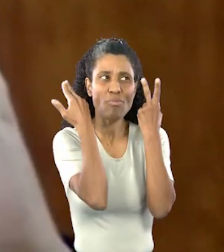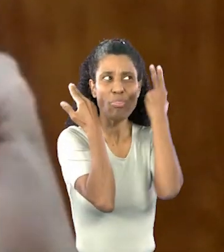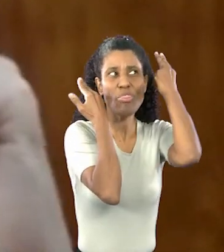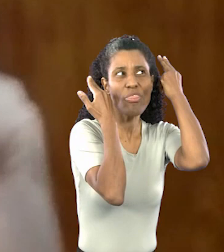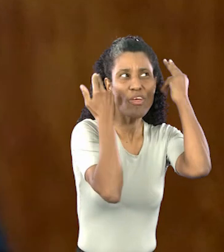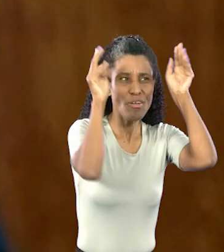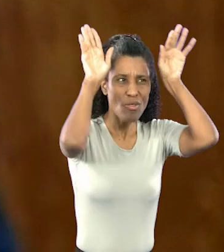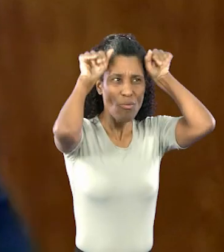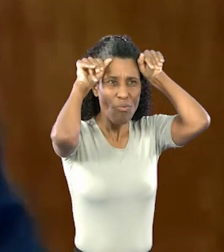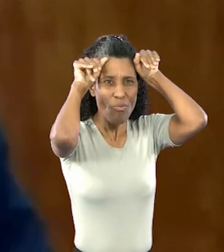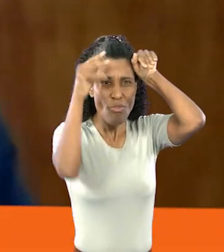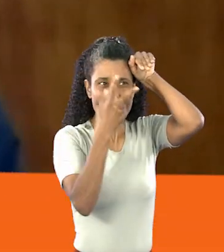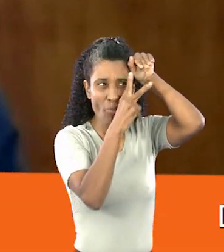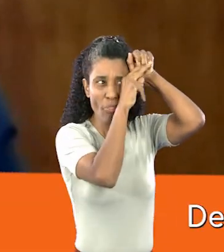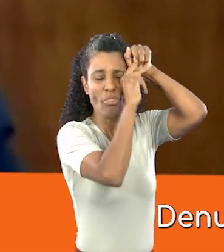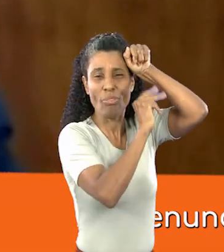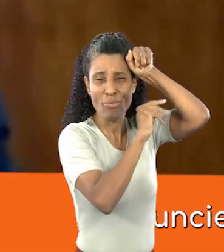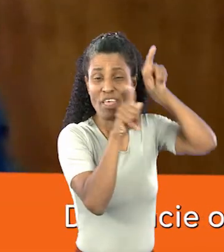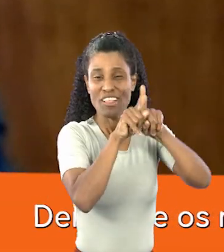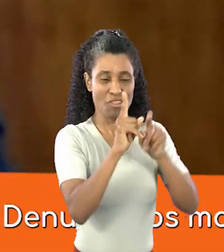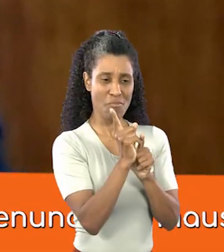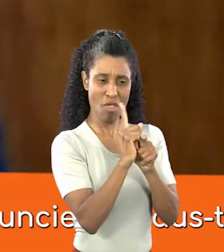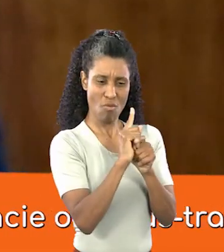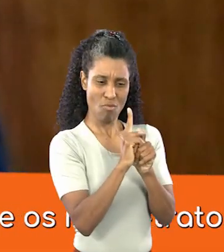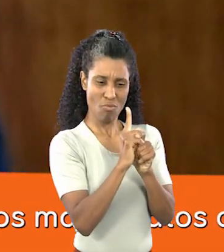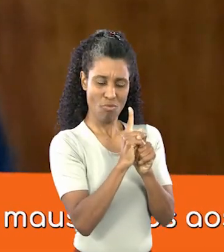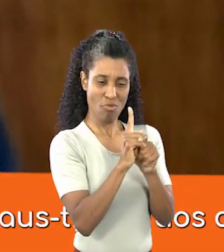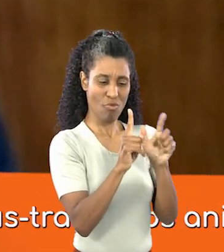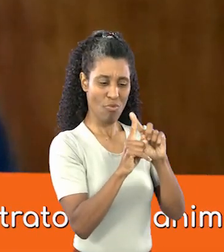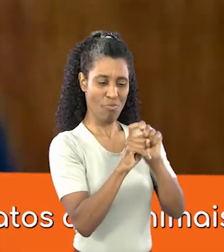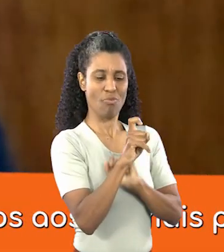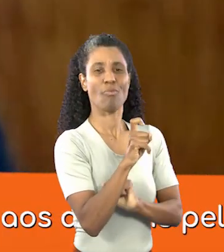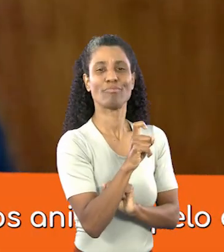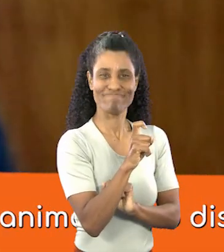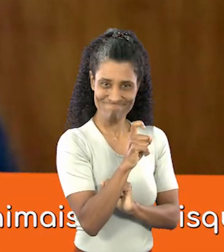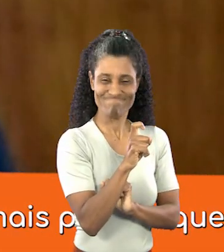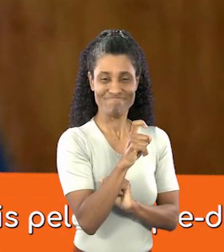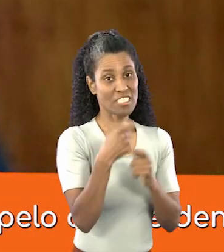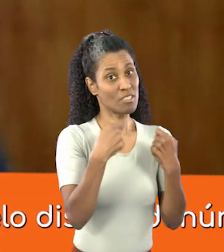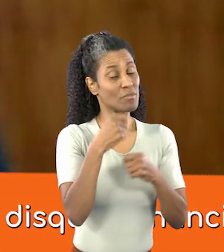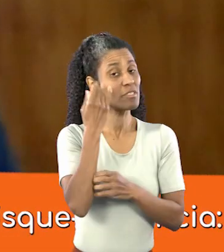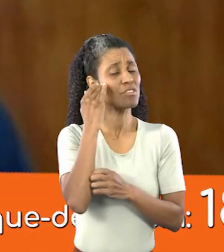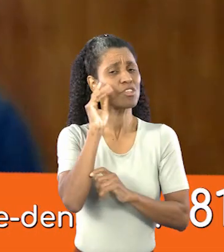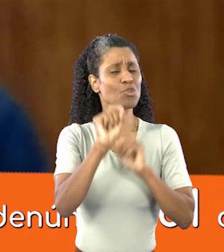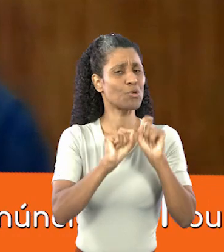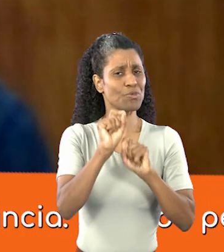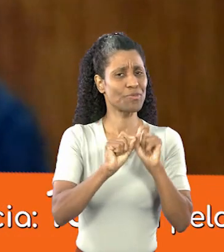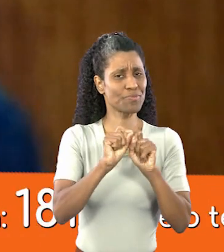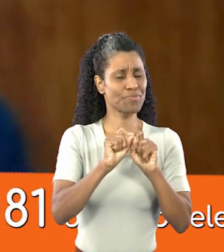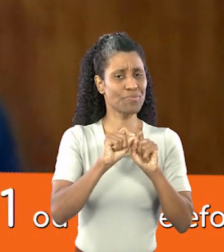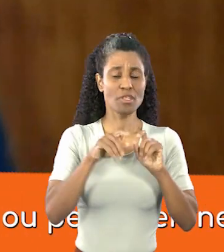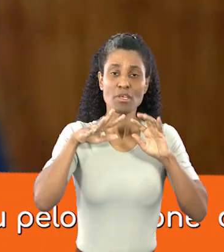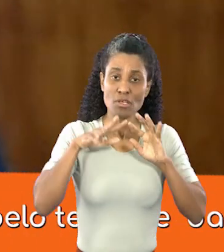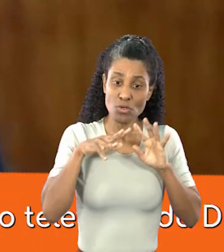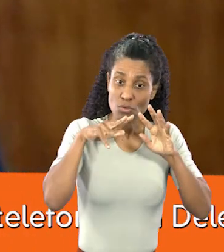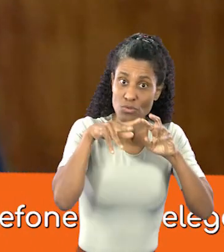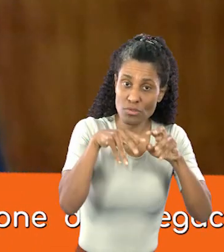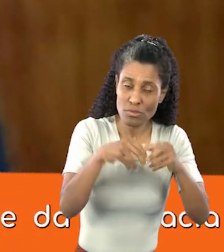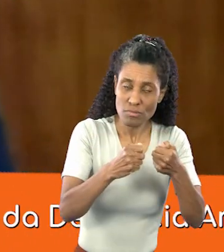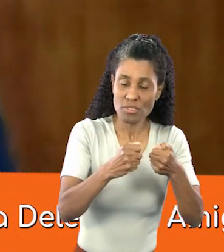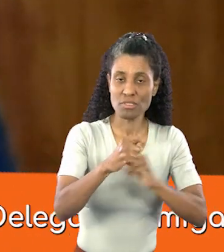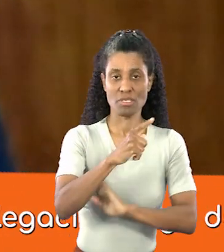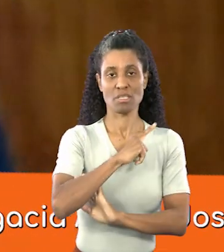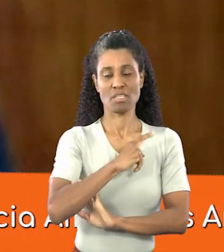aparamento de orelhas, extirpação de rabos, de caudas, ou seja, nós temos que entender que os